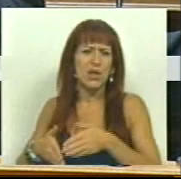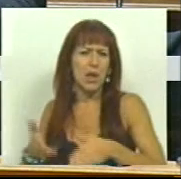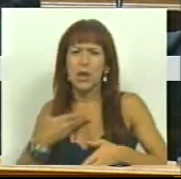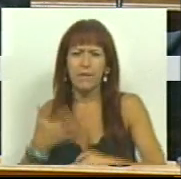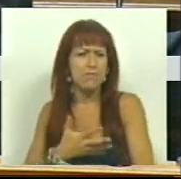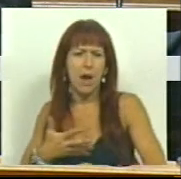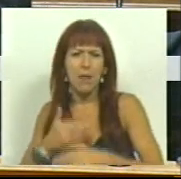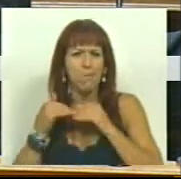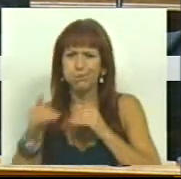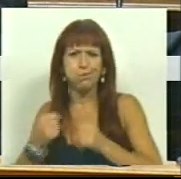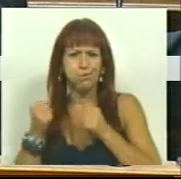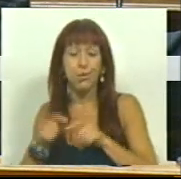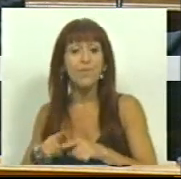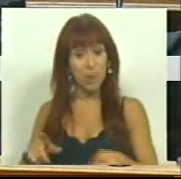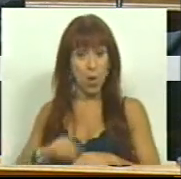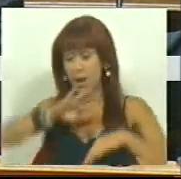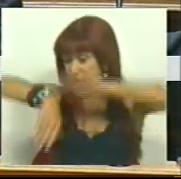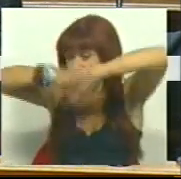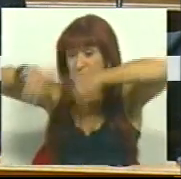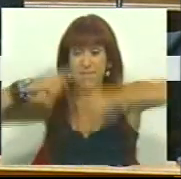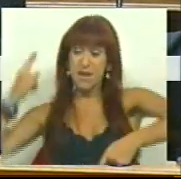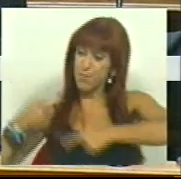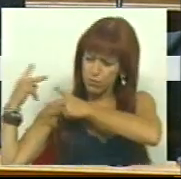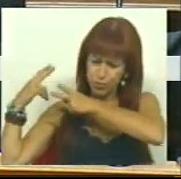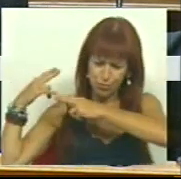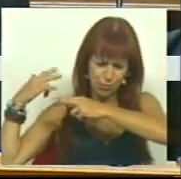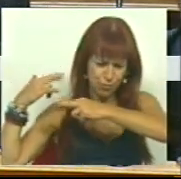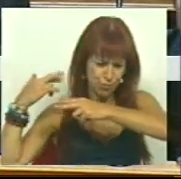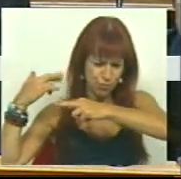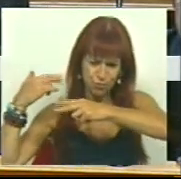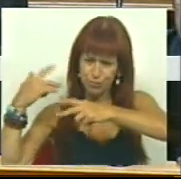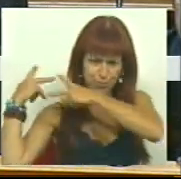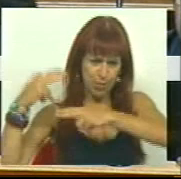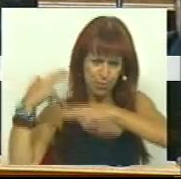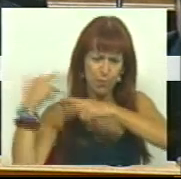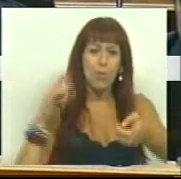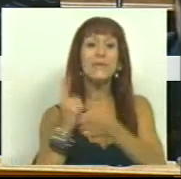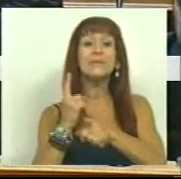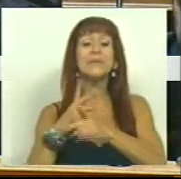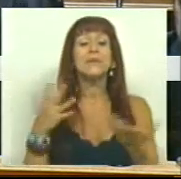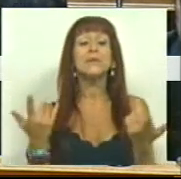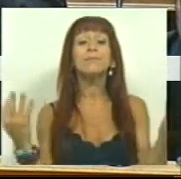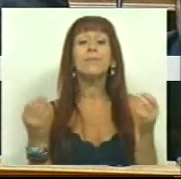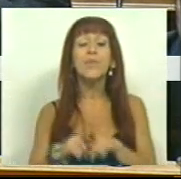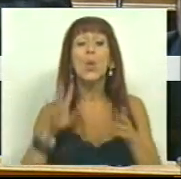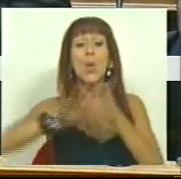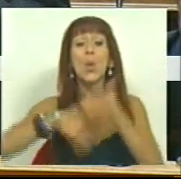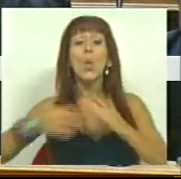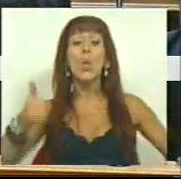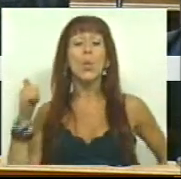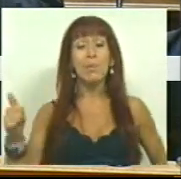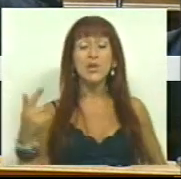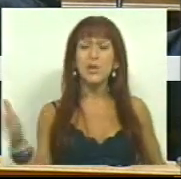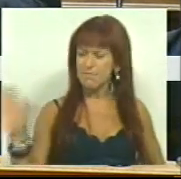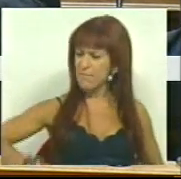vez mais insustentável, enquanto a espiral da austeridade segue o mesmo percurso. De facto, um plano B com